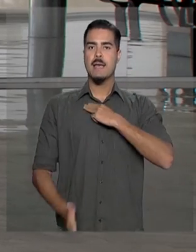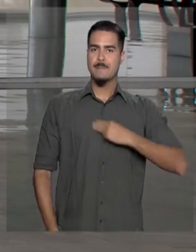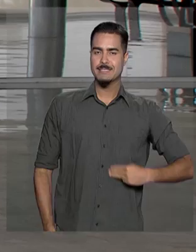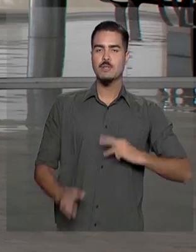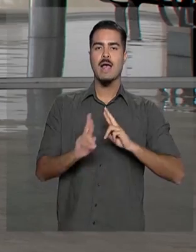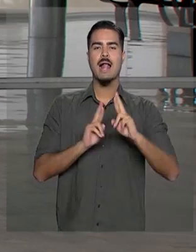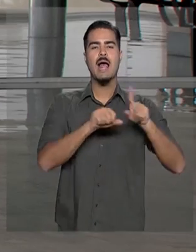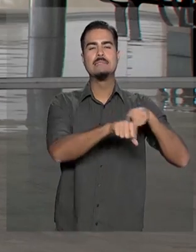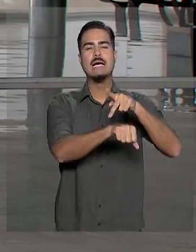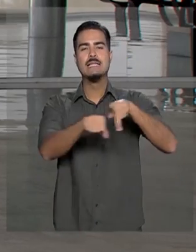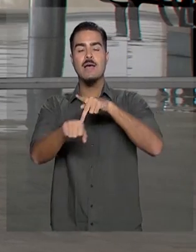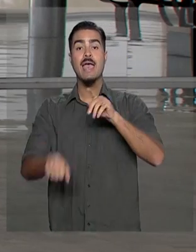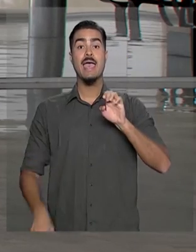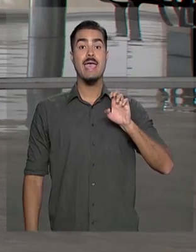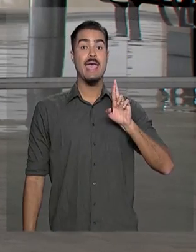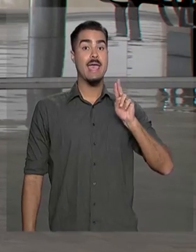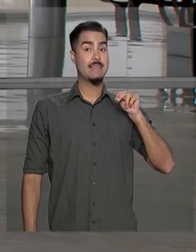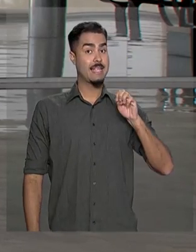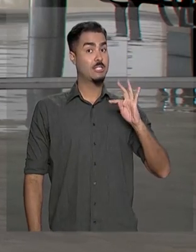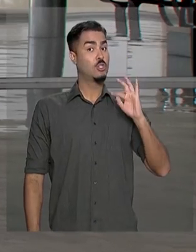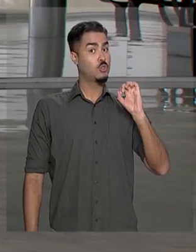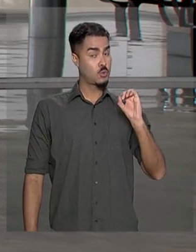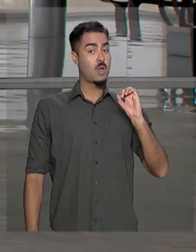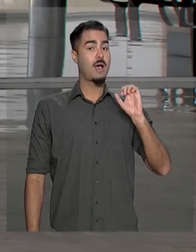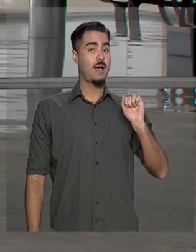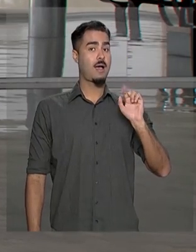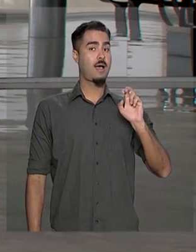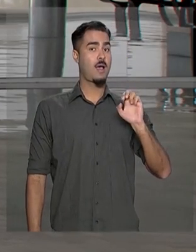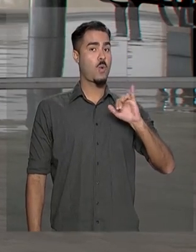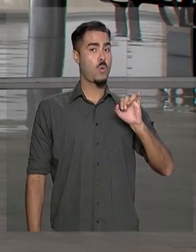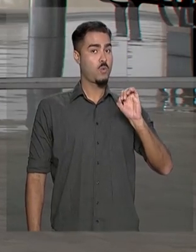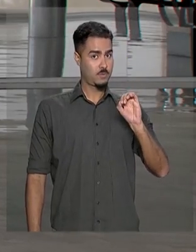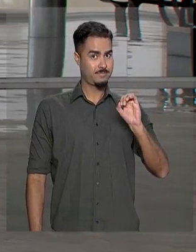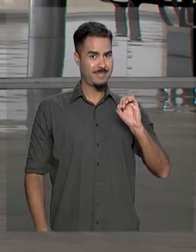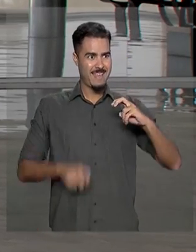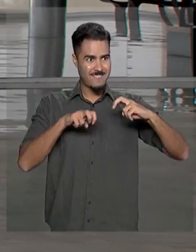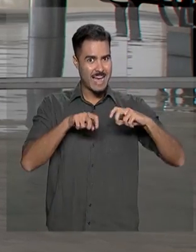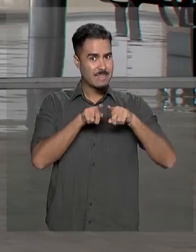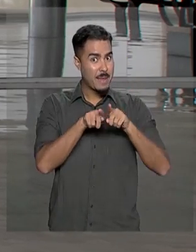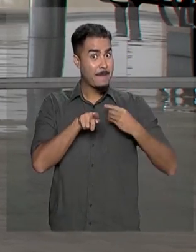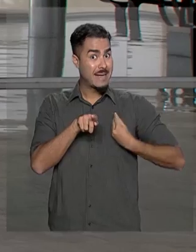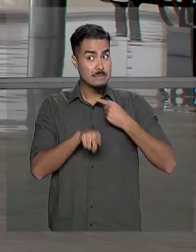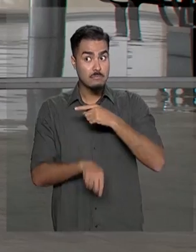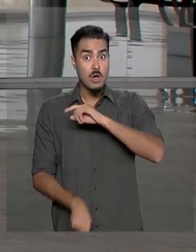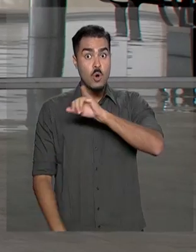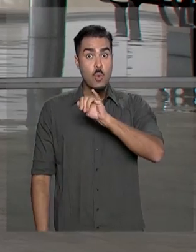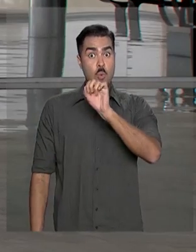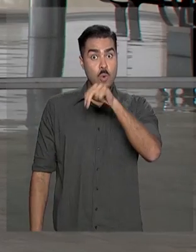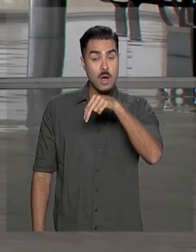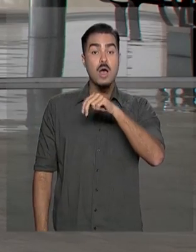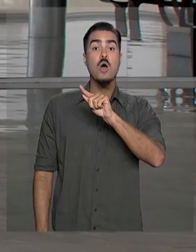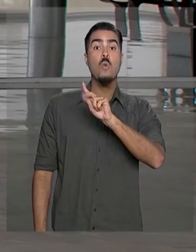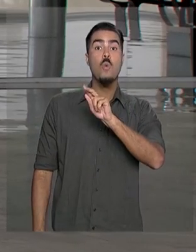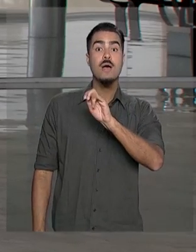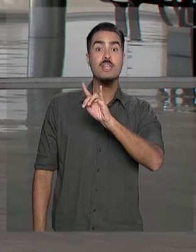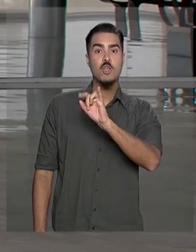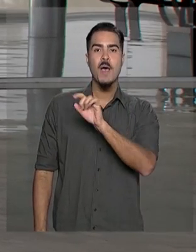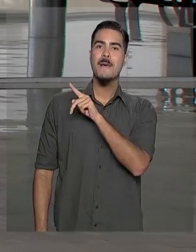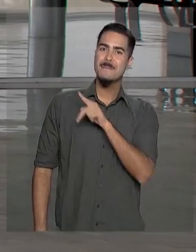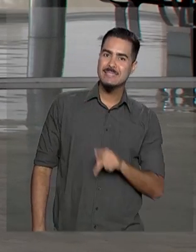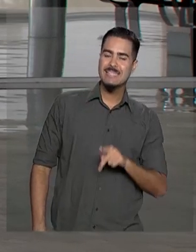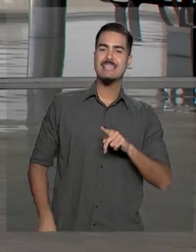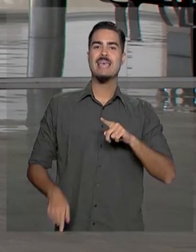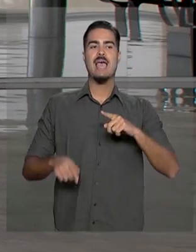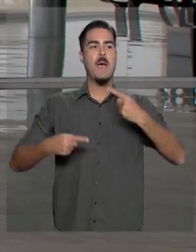Relações Exteriores, Ernesto Araújo. Também deve participar desse encontro, Juan Guaidó, presidente da Assembleia Nacional da